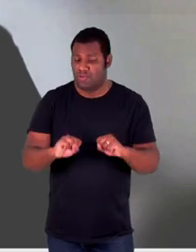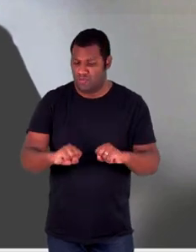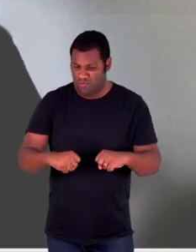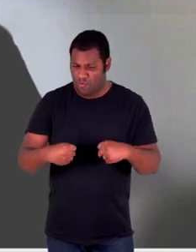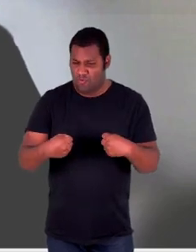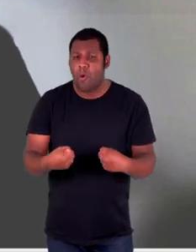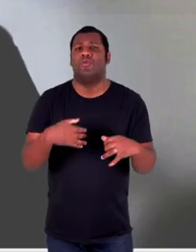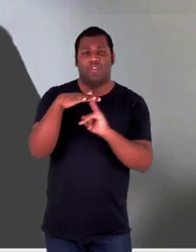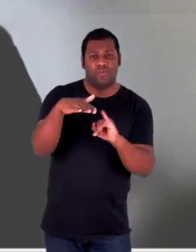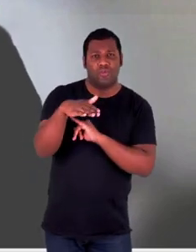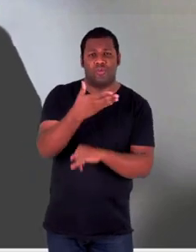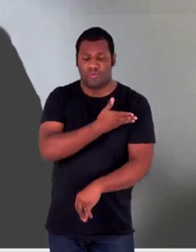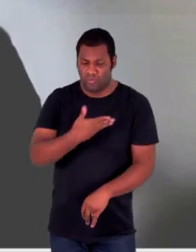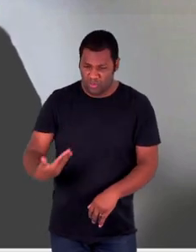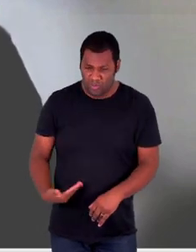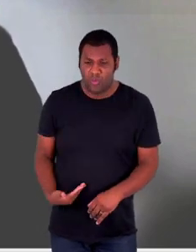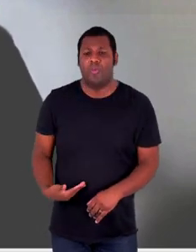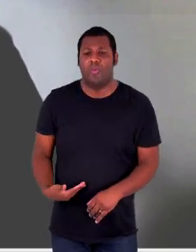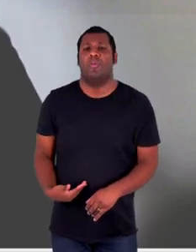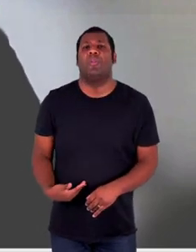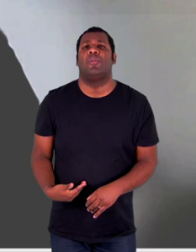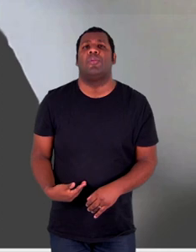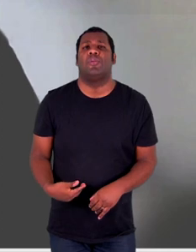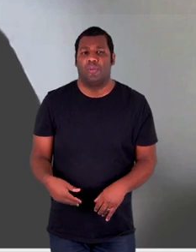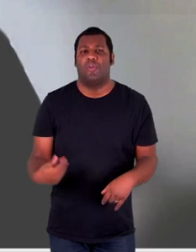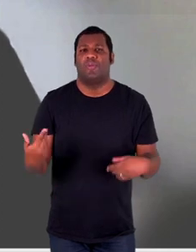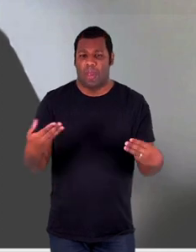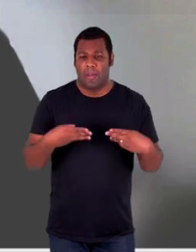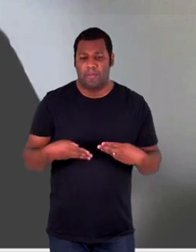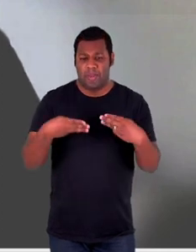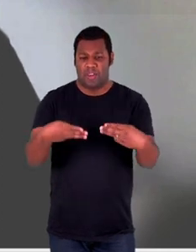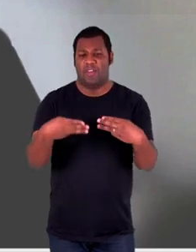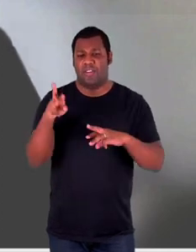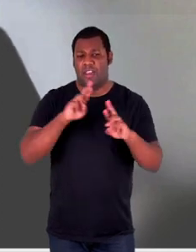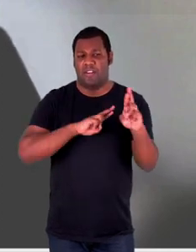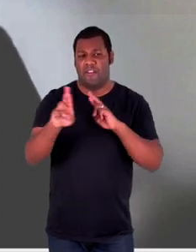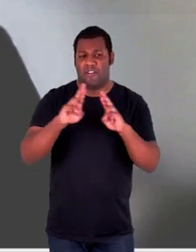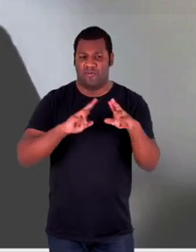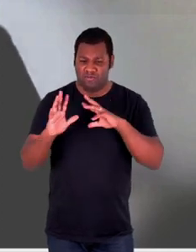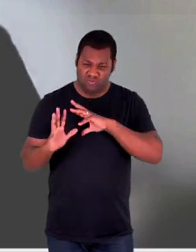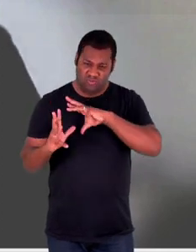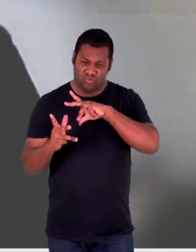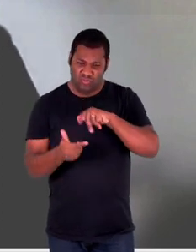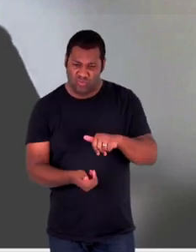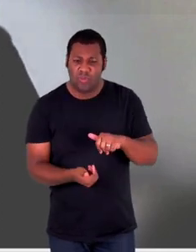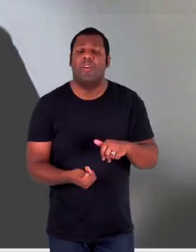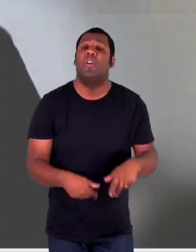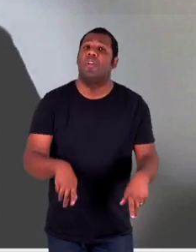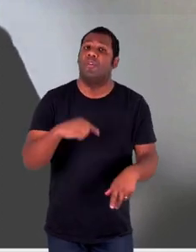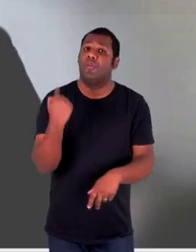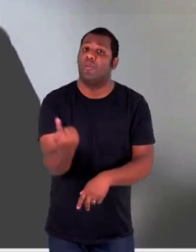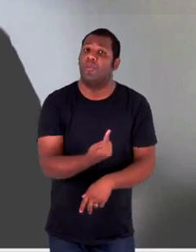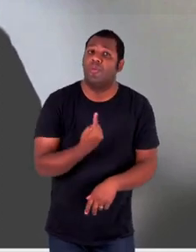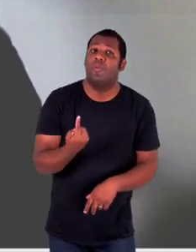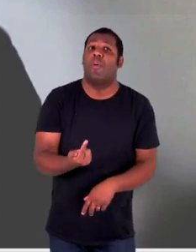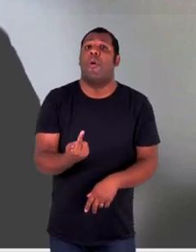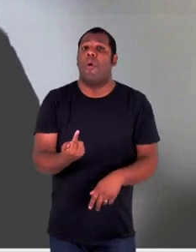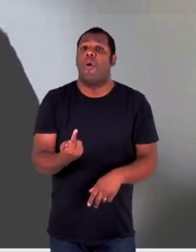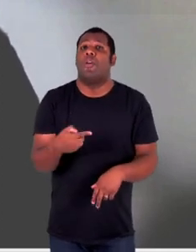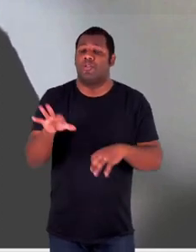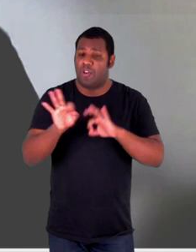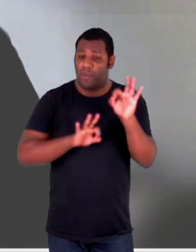órgãos dentro do que seja a própria estrutura do Ministério das relações exteriores, nós prestemos o que sejam os eventuais